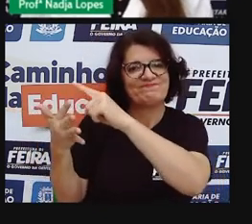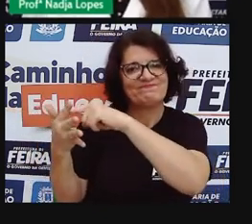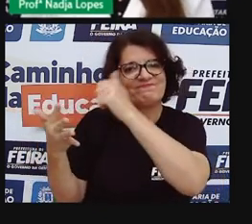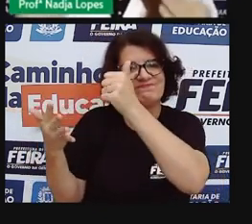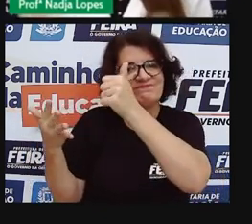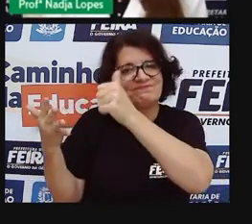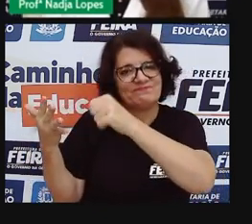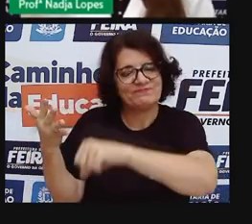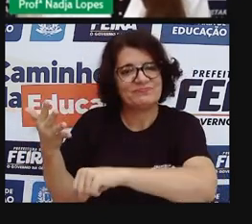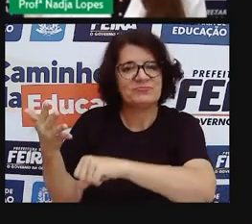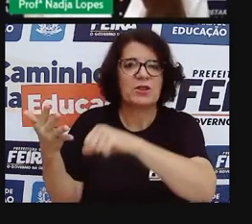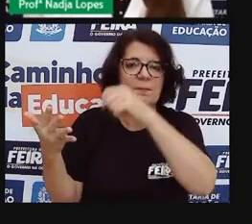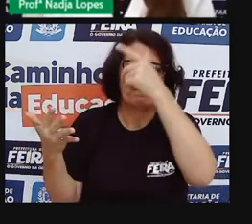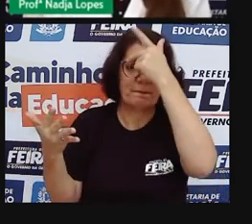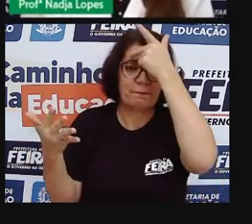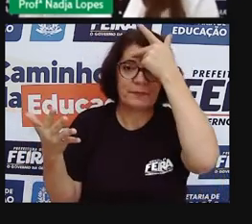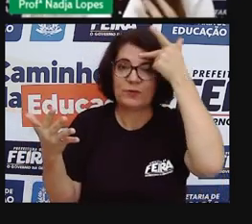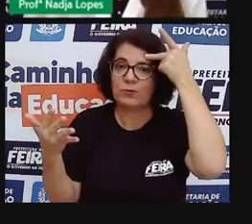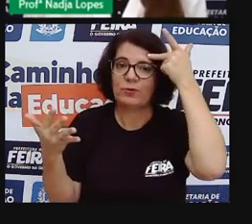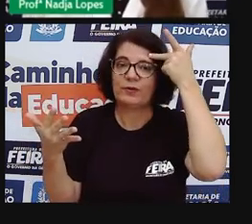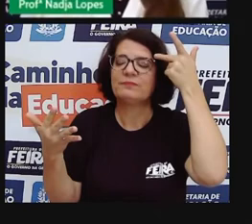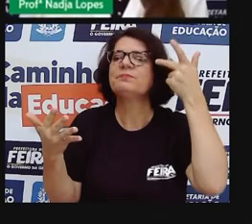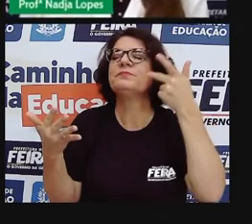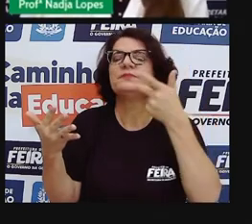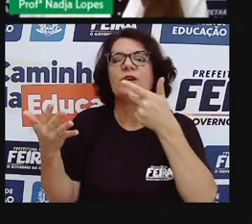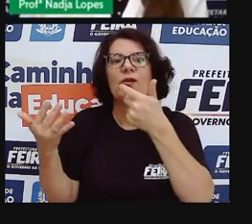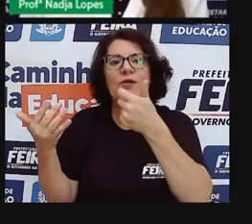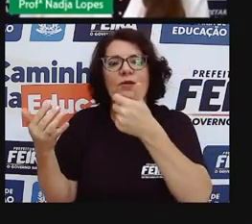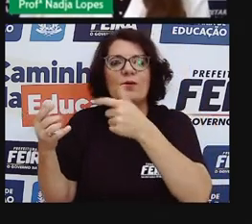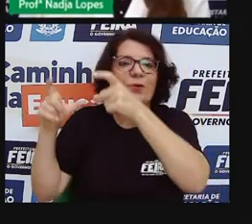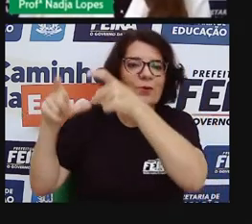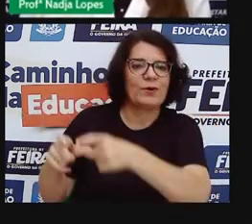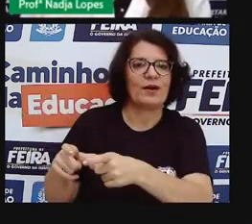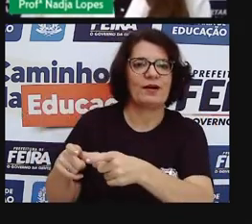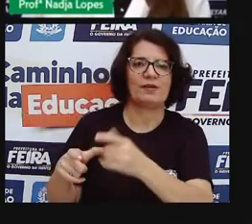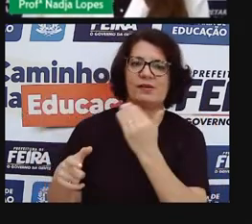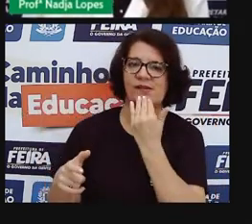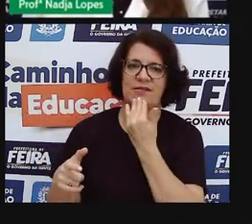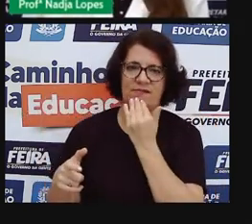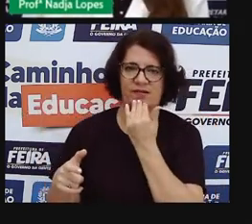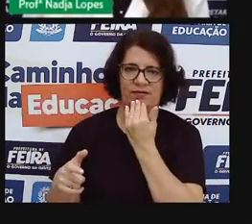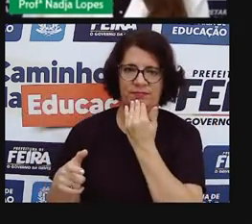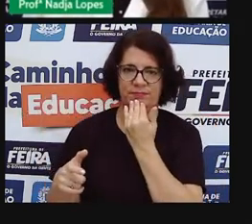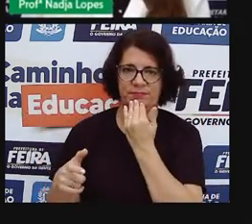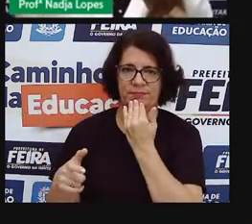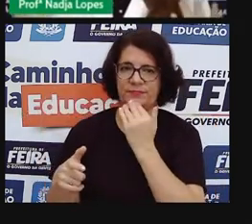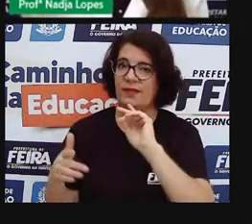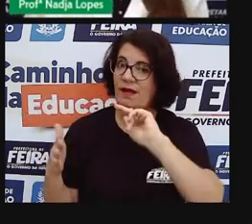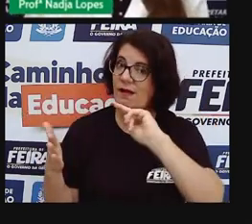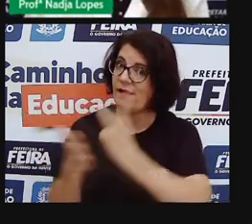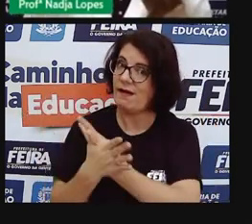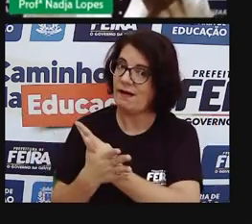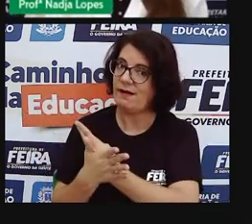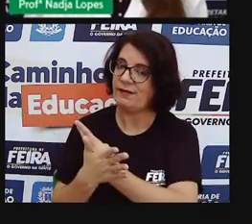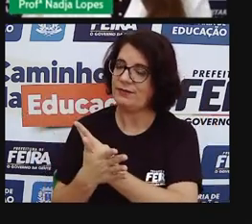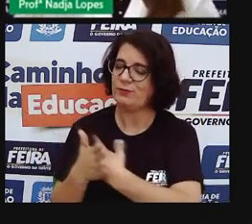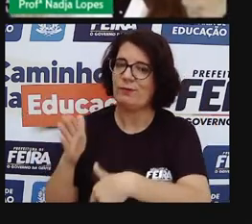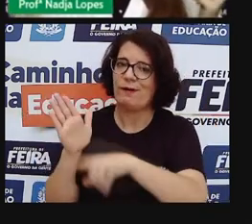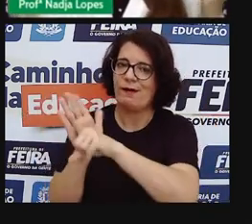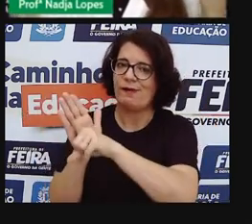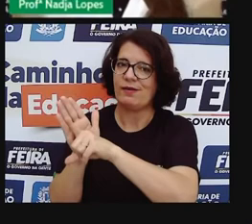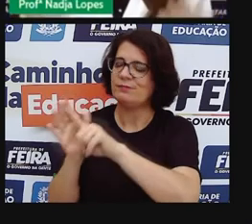pessoas que estão colocando as feiras em locais inapropriados, a gente entende que o cidadão